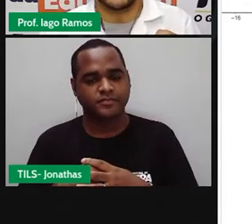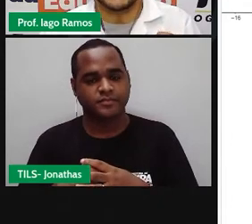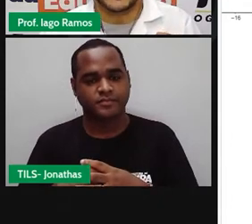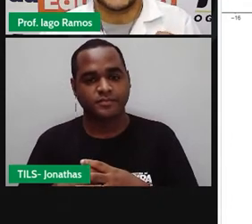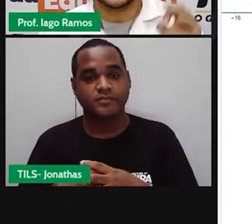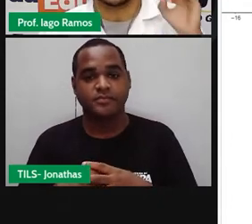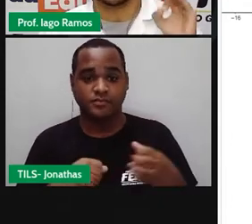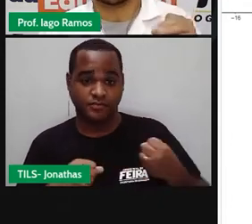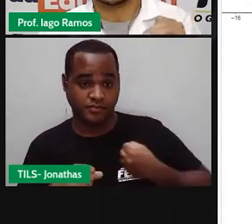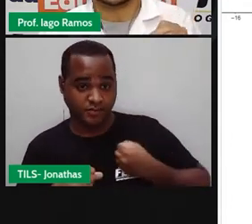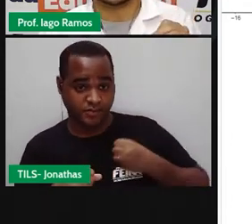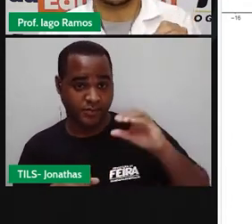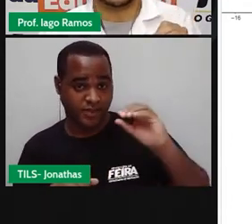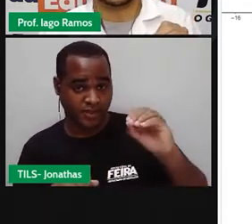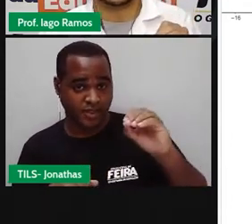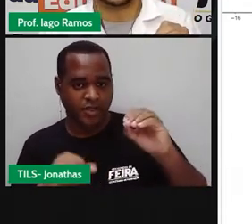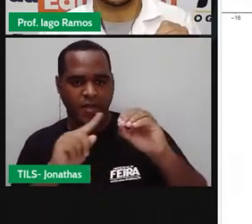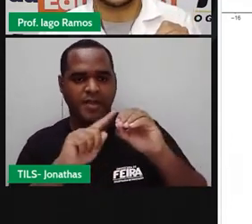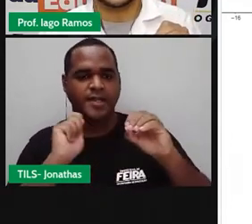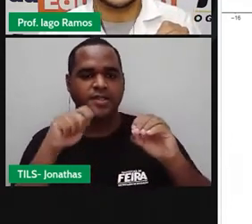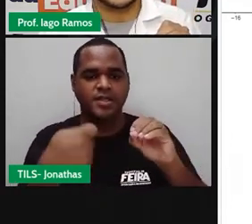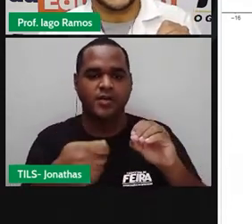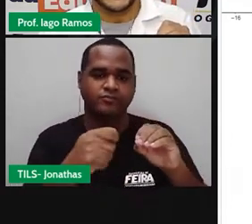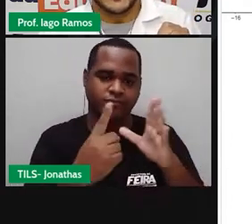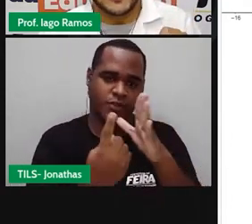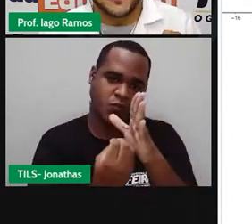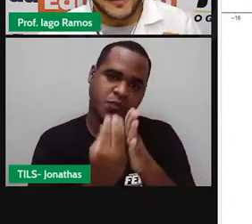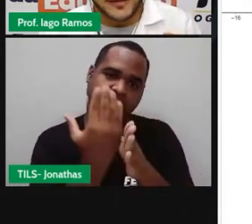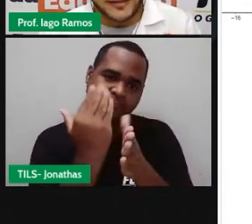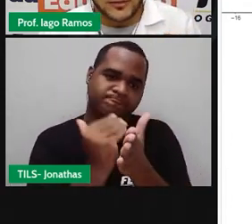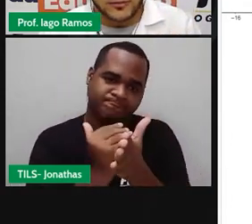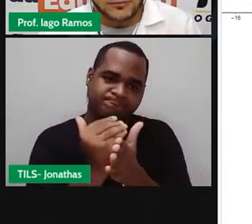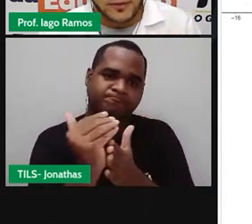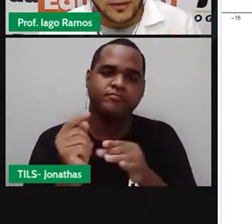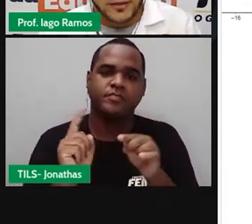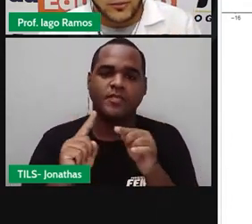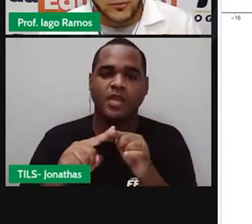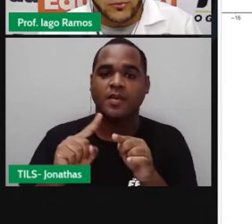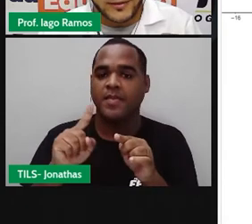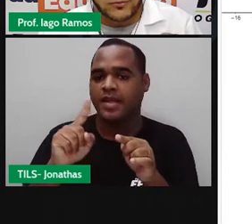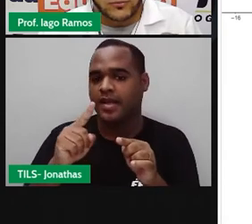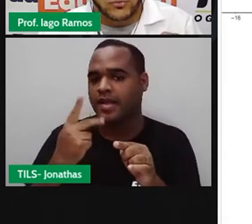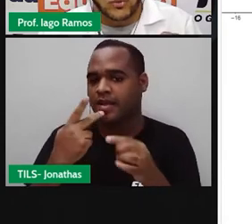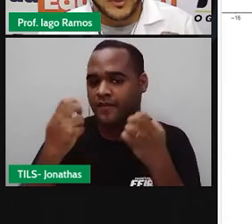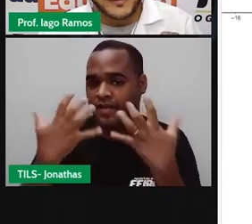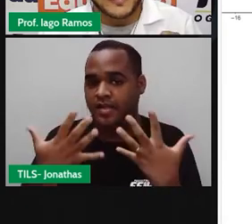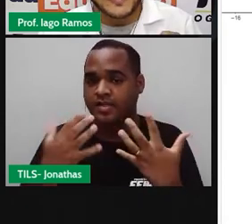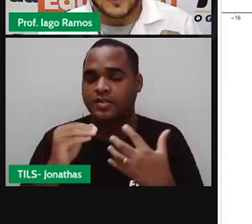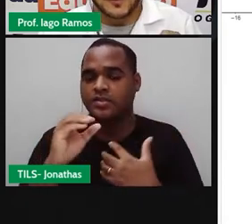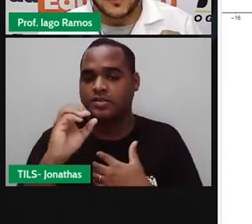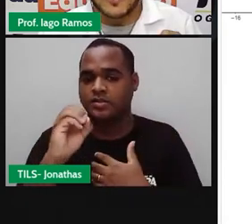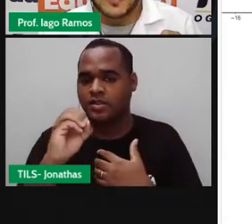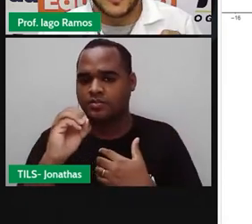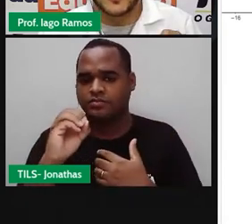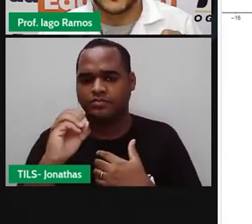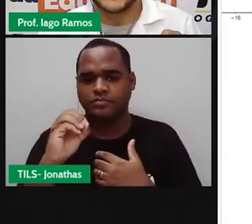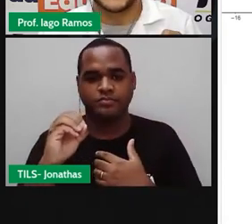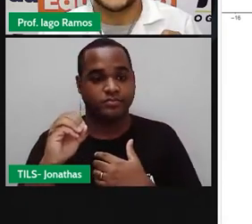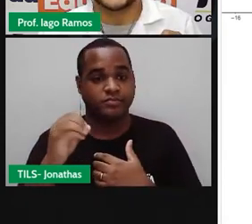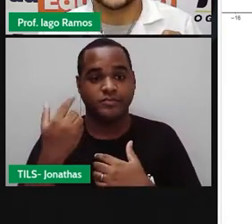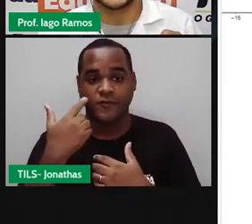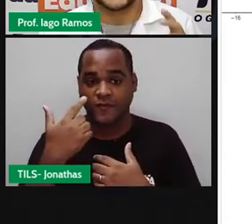zero, o número zero é chamado de origem. Ele fica aqui, ó. Eu coloquei o nome aqui em cima para você